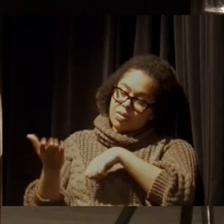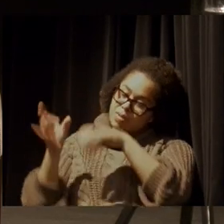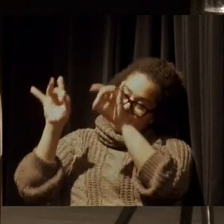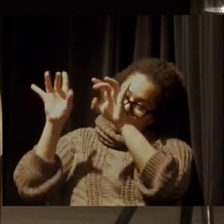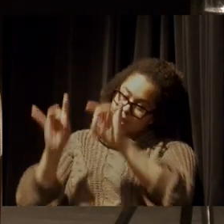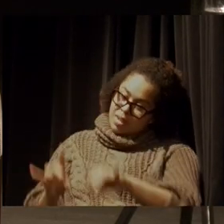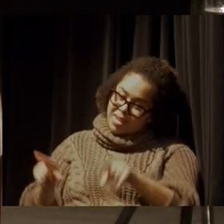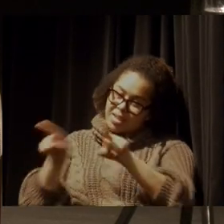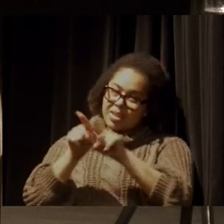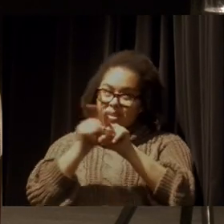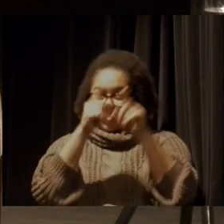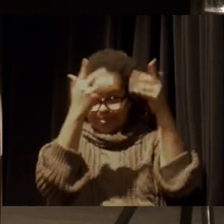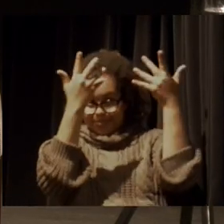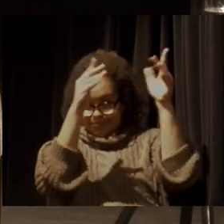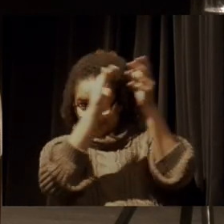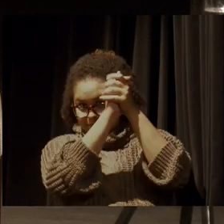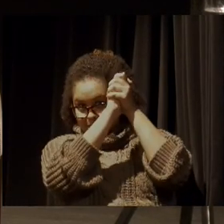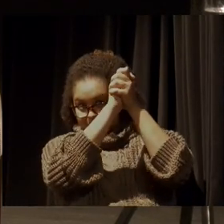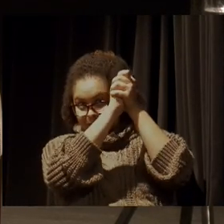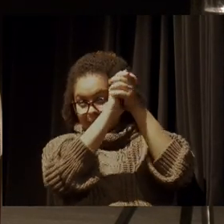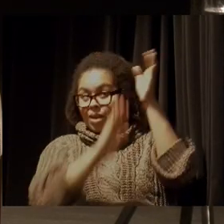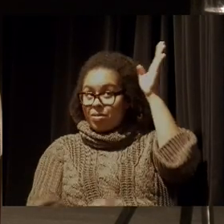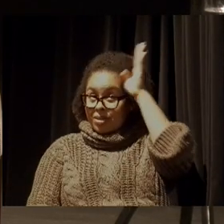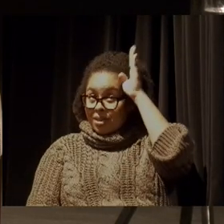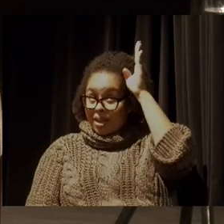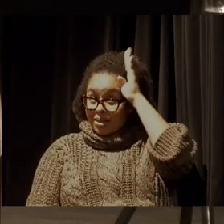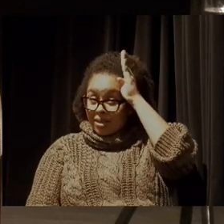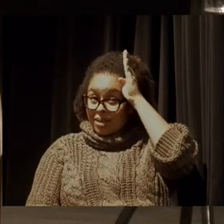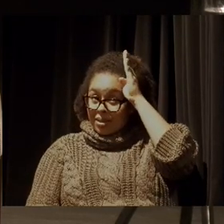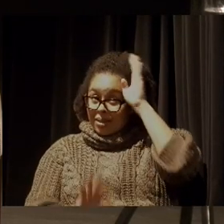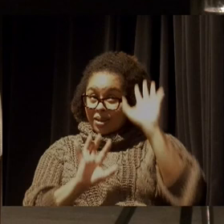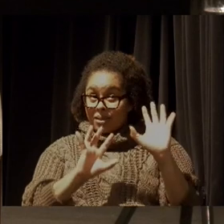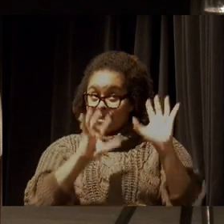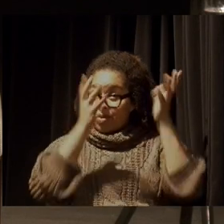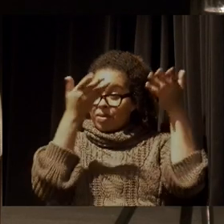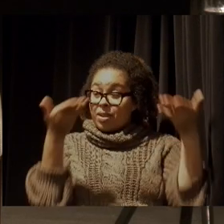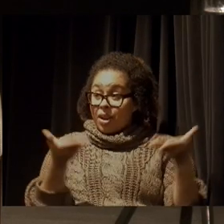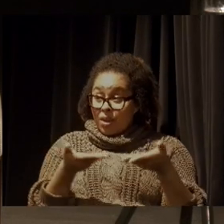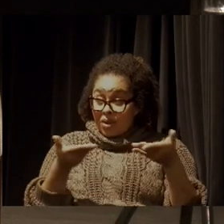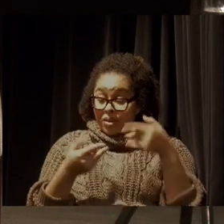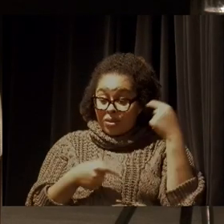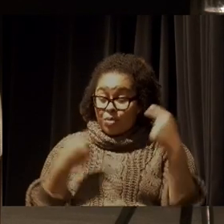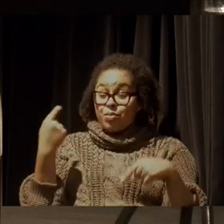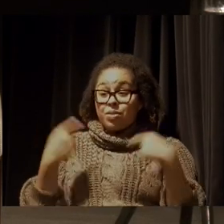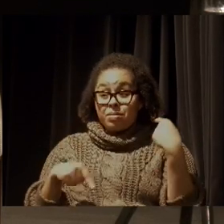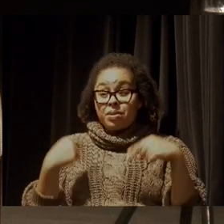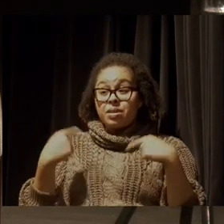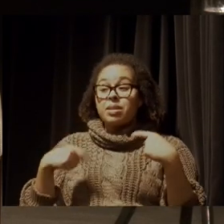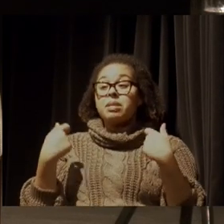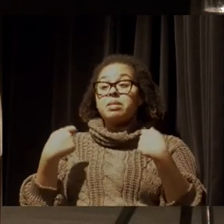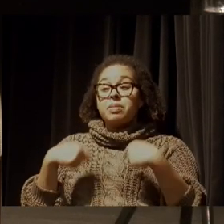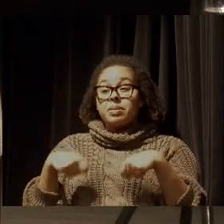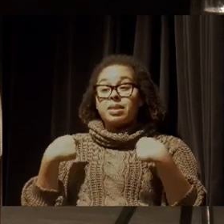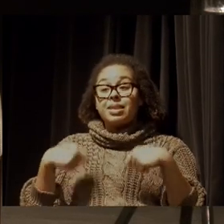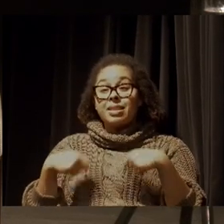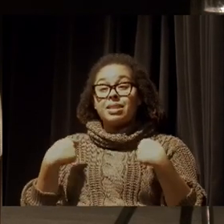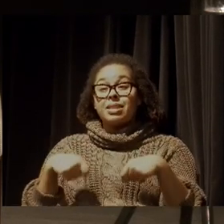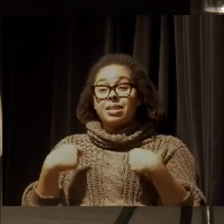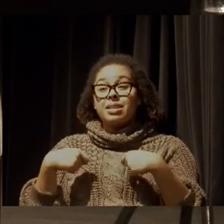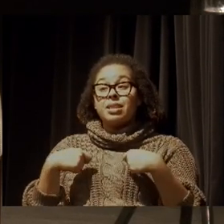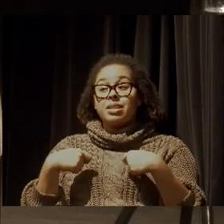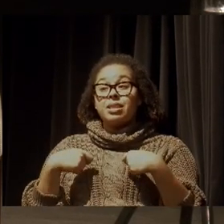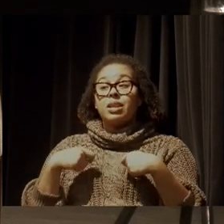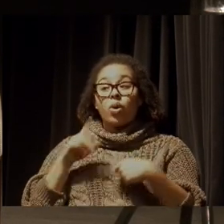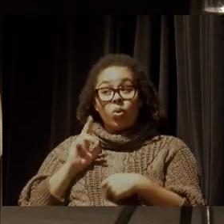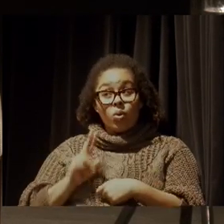parabenizar o SESC por essa iniciativa. eu acho que esse debate precisa realmente ser massificado. O